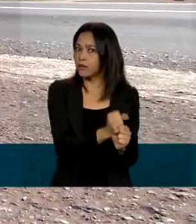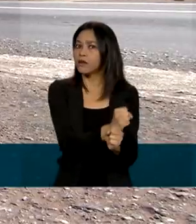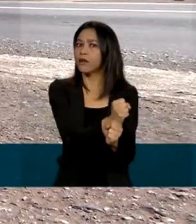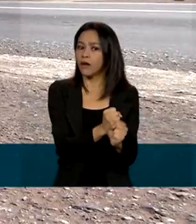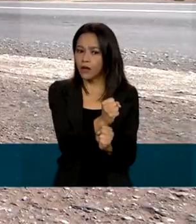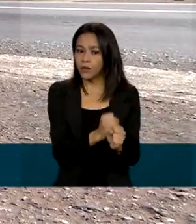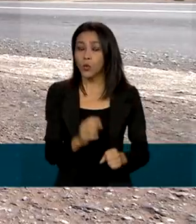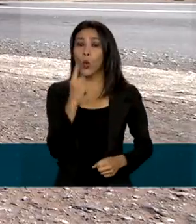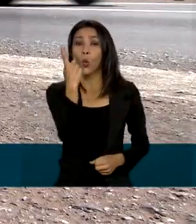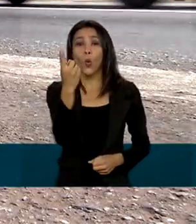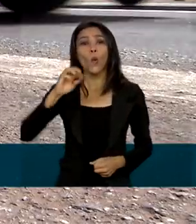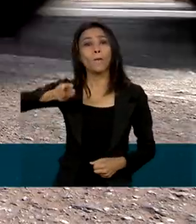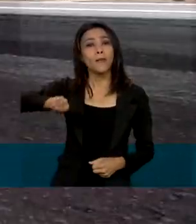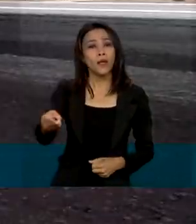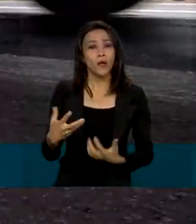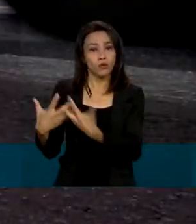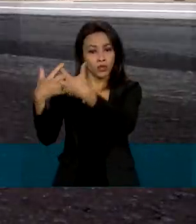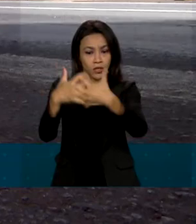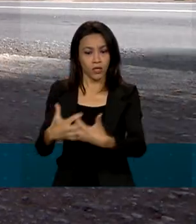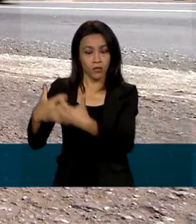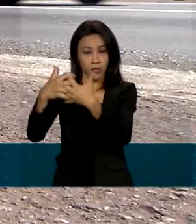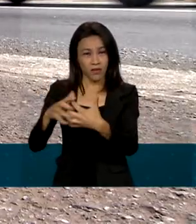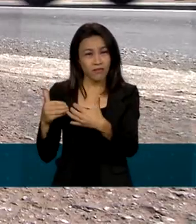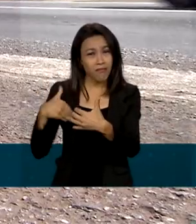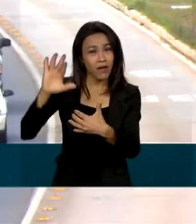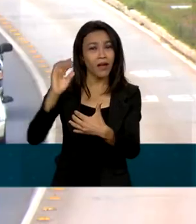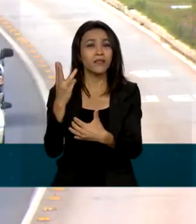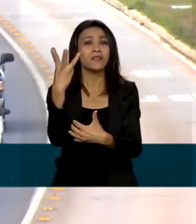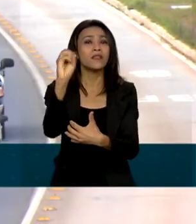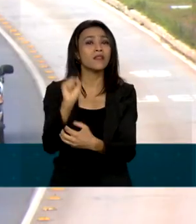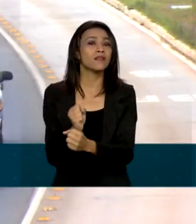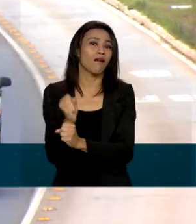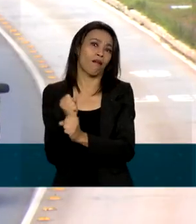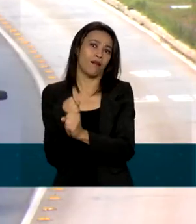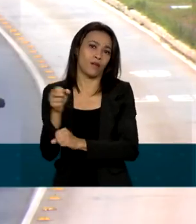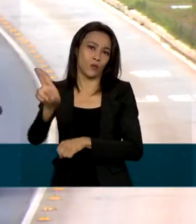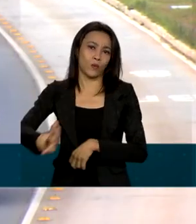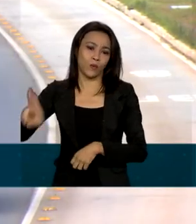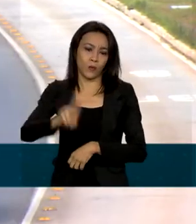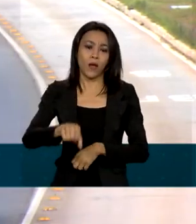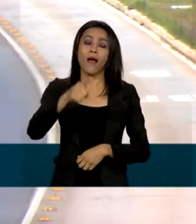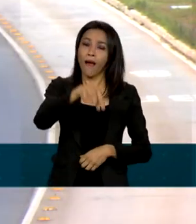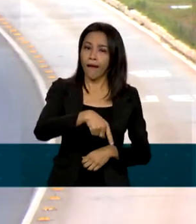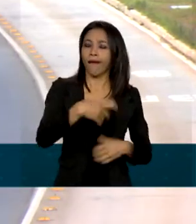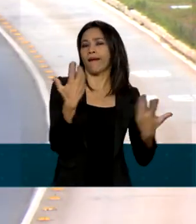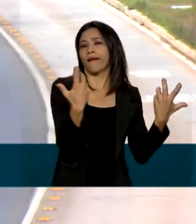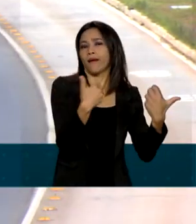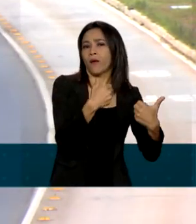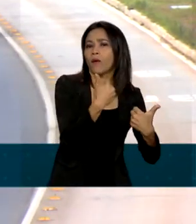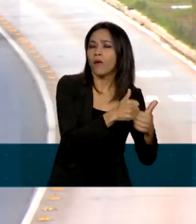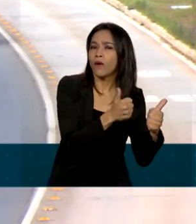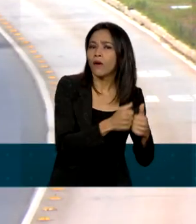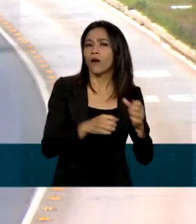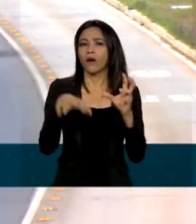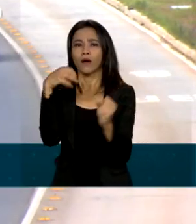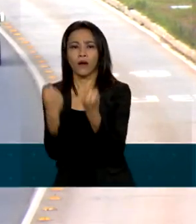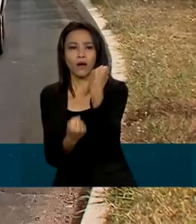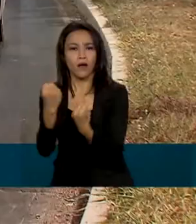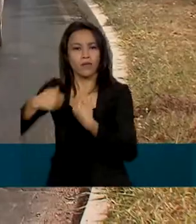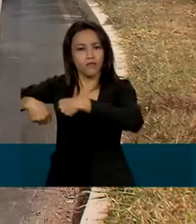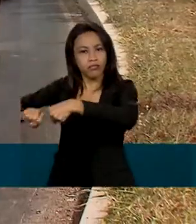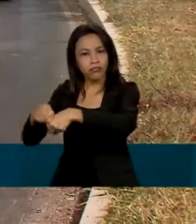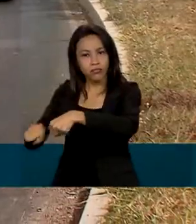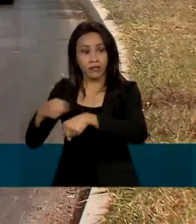milhão de caminhões têm mais de 30 anos de uso. São carros, ônibus e motos que representam mais riscos,